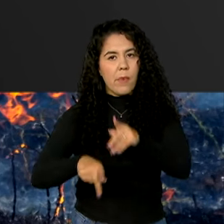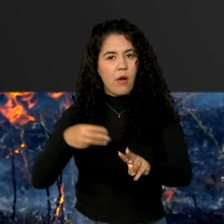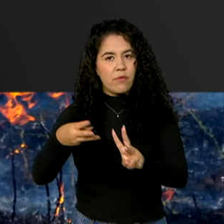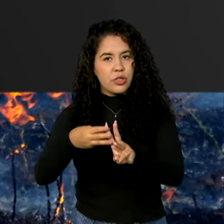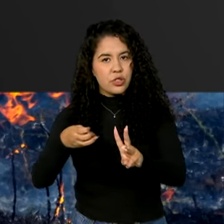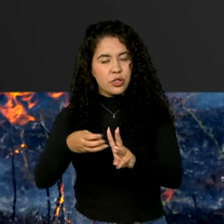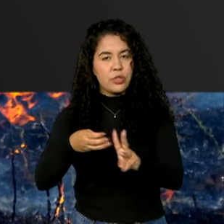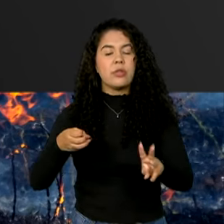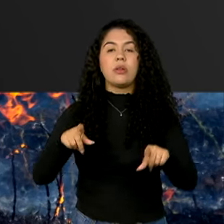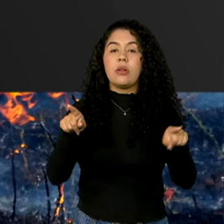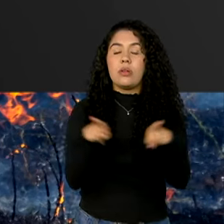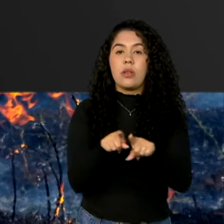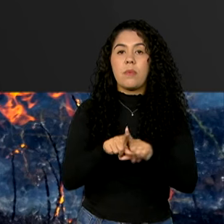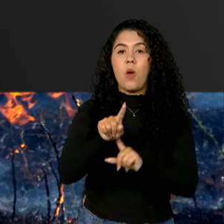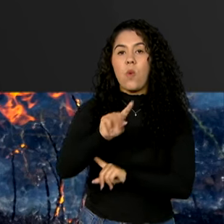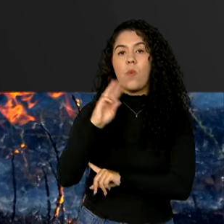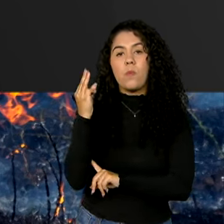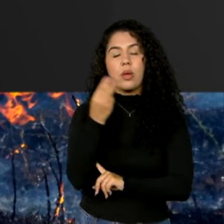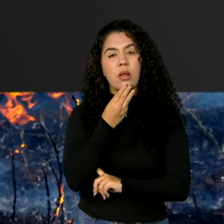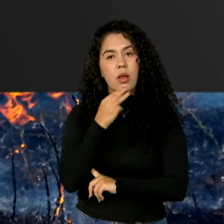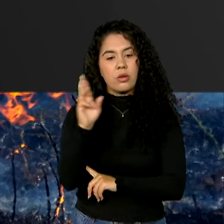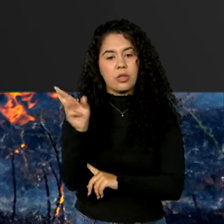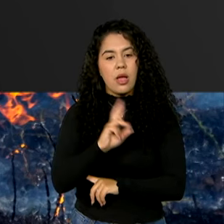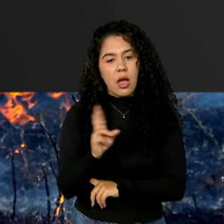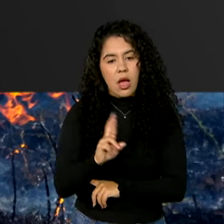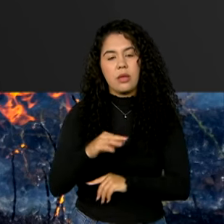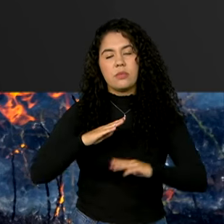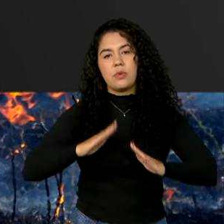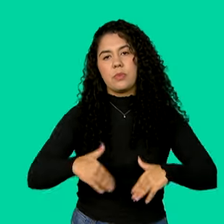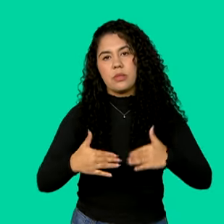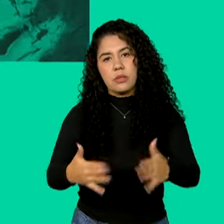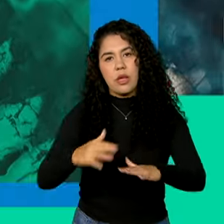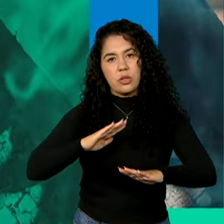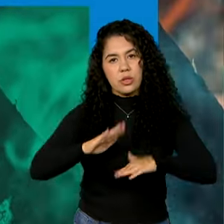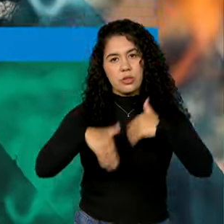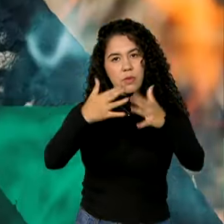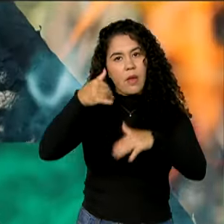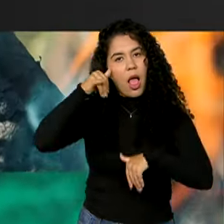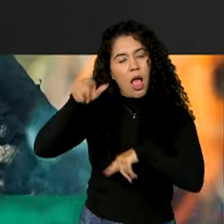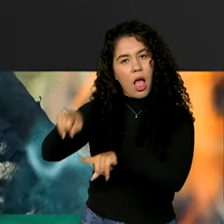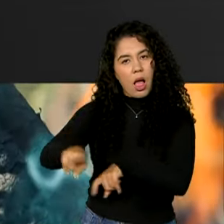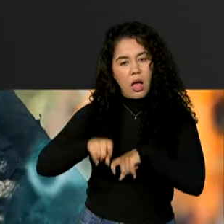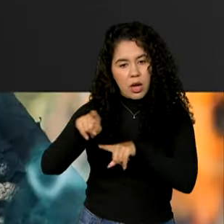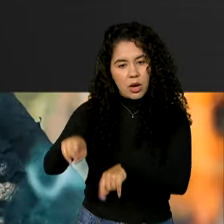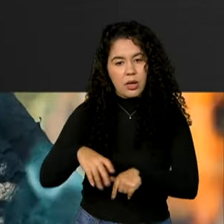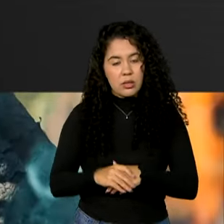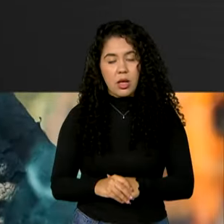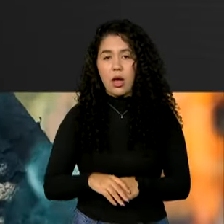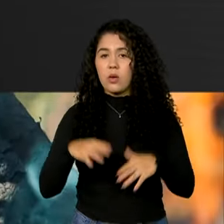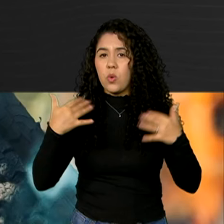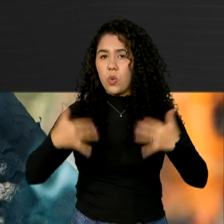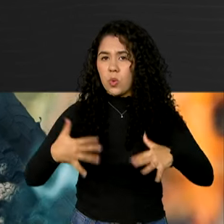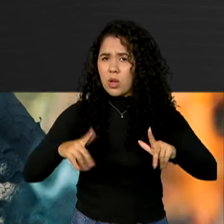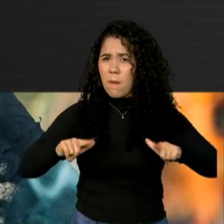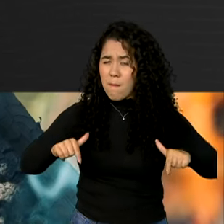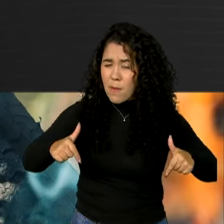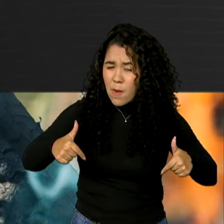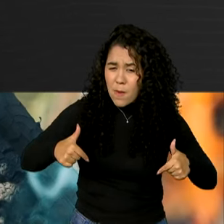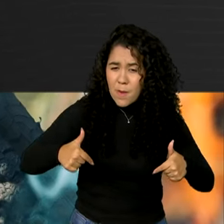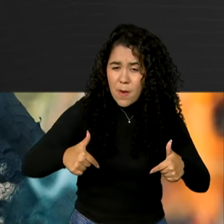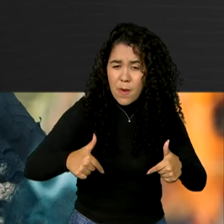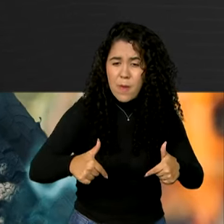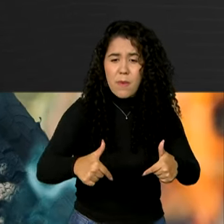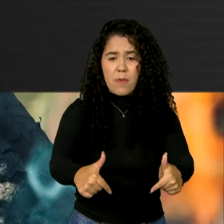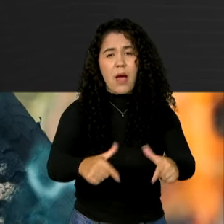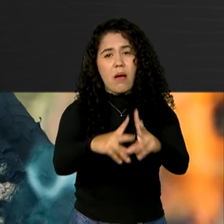de reais para o Ministério do Desenvolvimento Agrário e Agricultura Familiar. Na maior operação de combate a incêndios florestais da história,